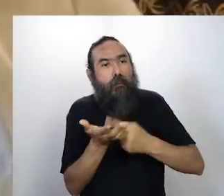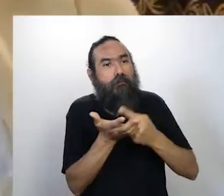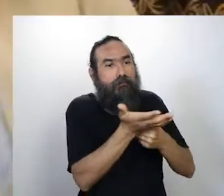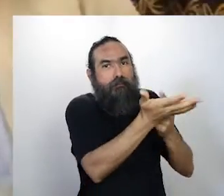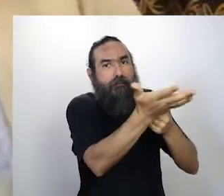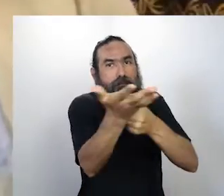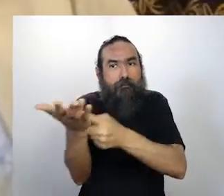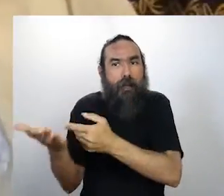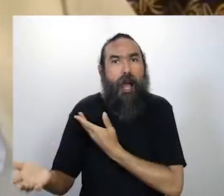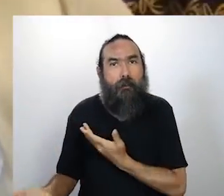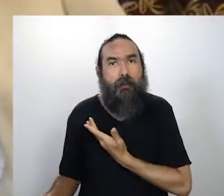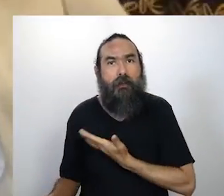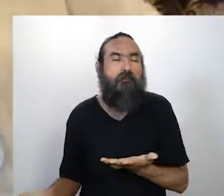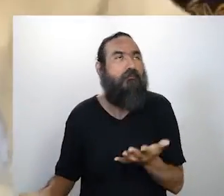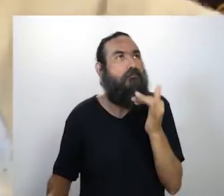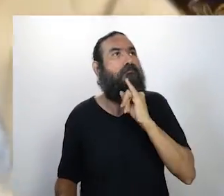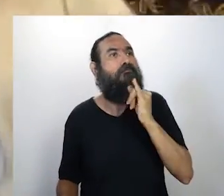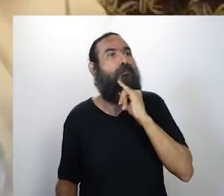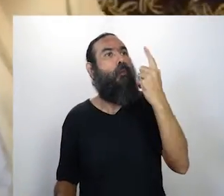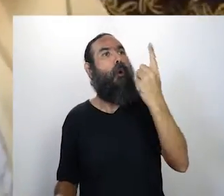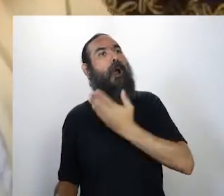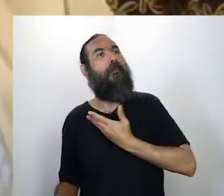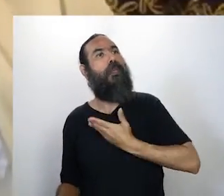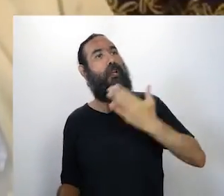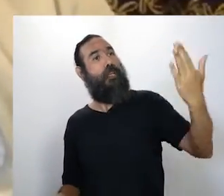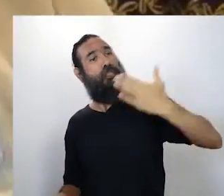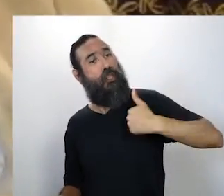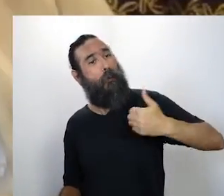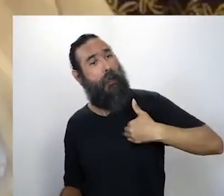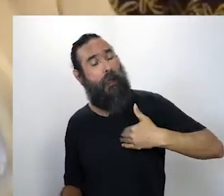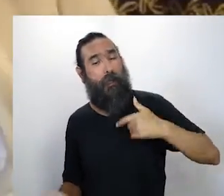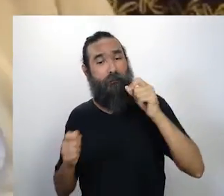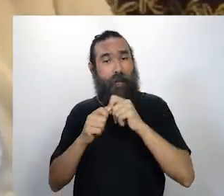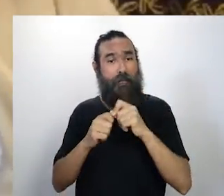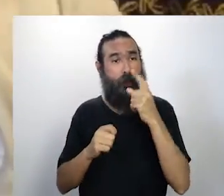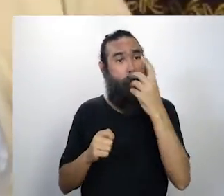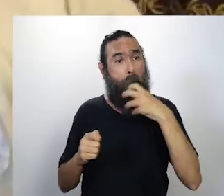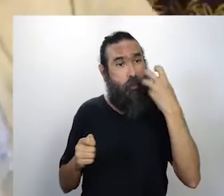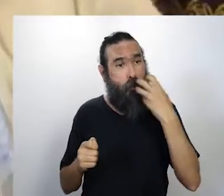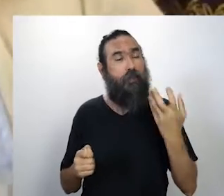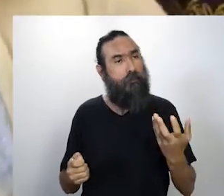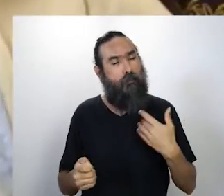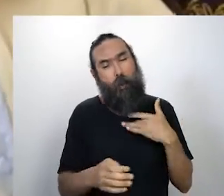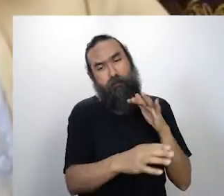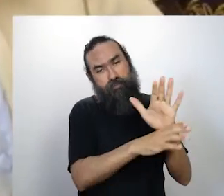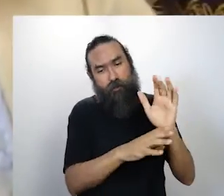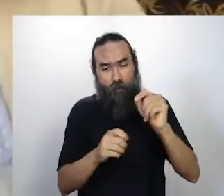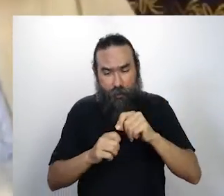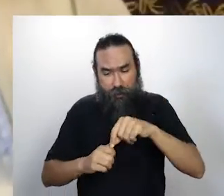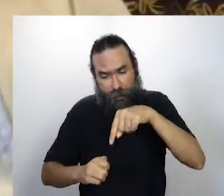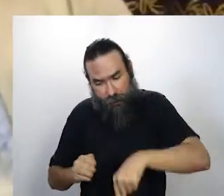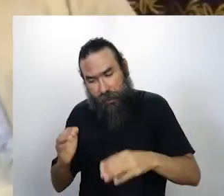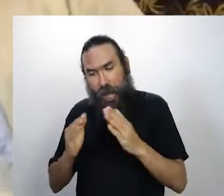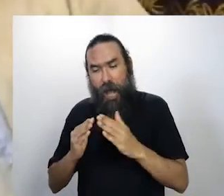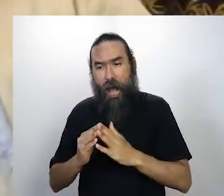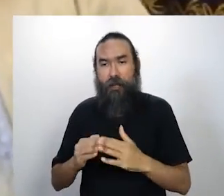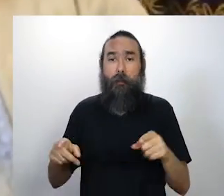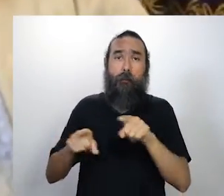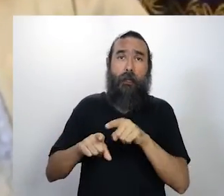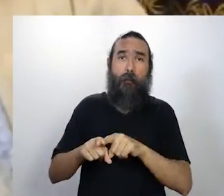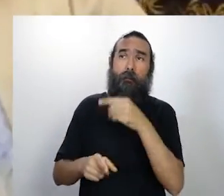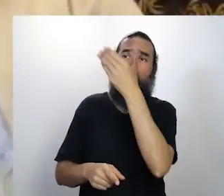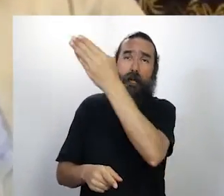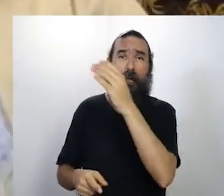sei lá, o Carlos Carter me chamou para fazer um arranjo e produzir uma faixa. Agora até chamou mais uma. o Sesc Ipiranga, junto